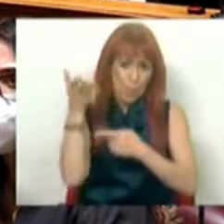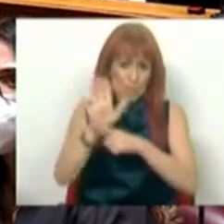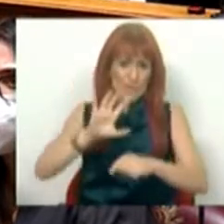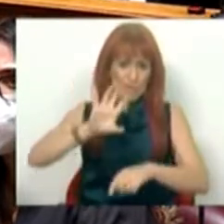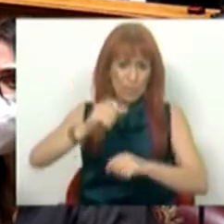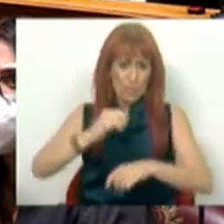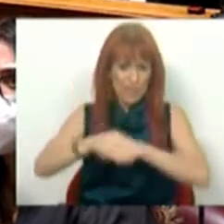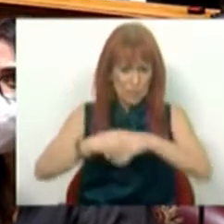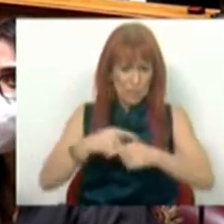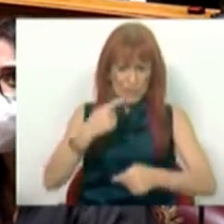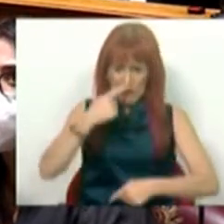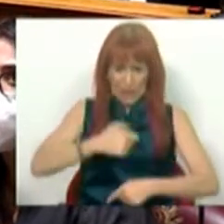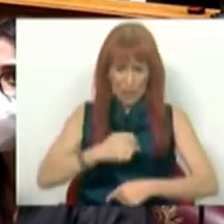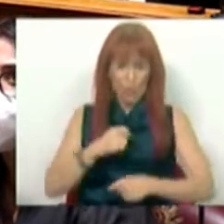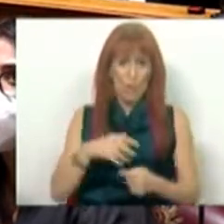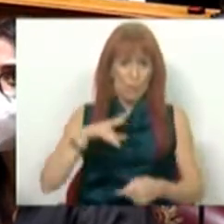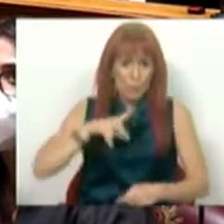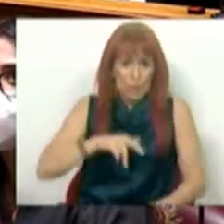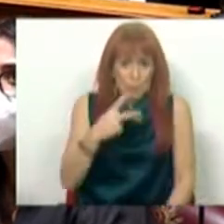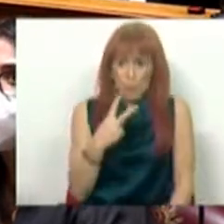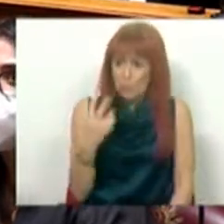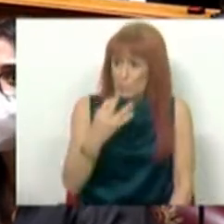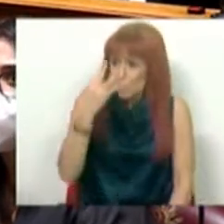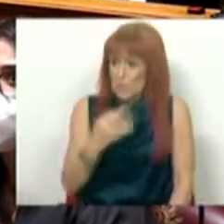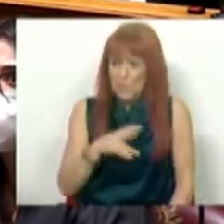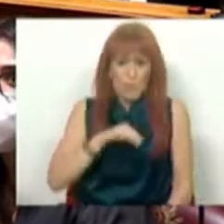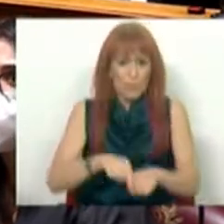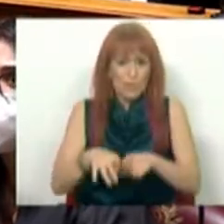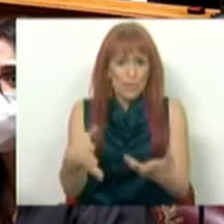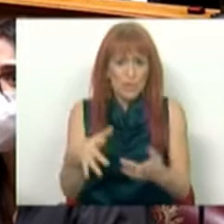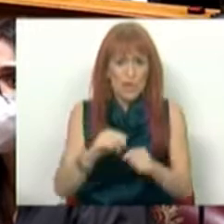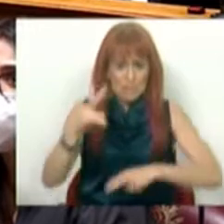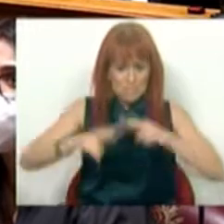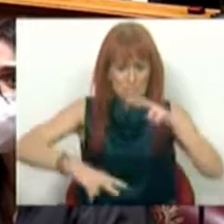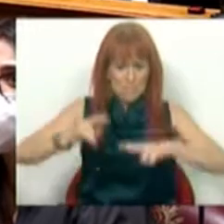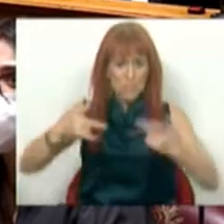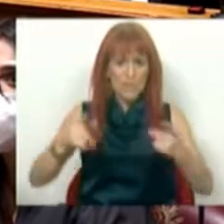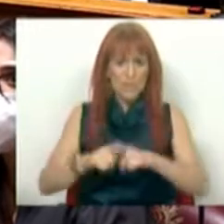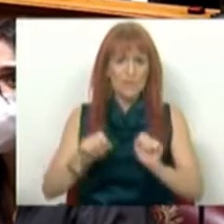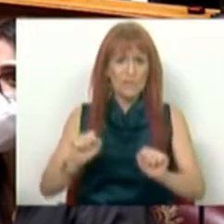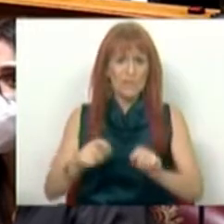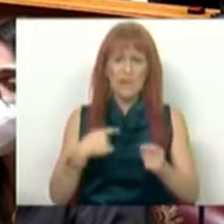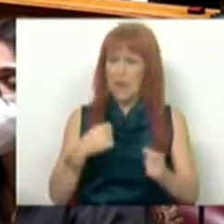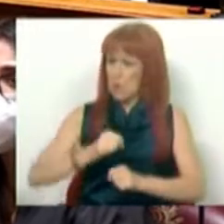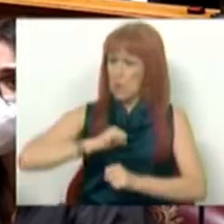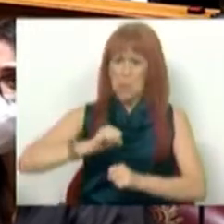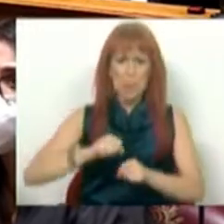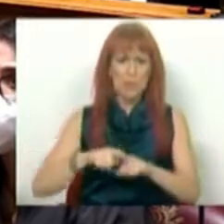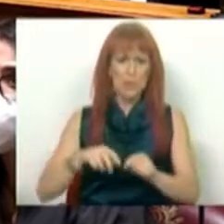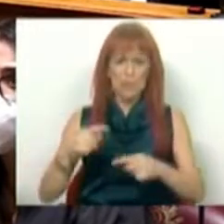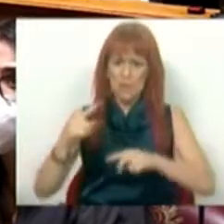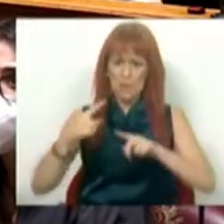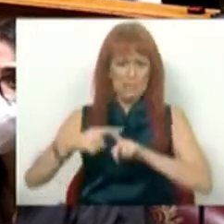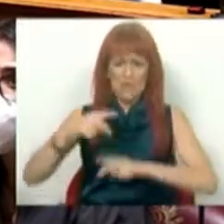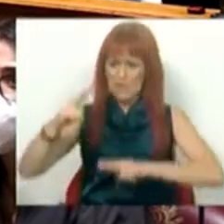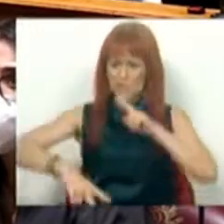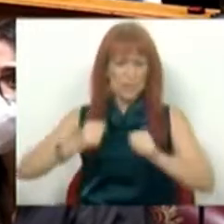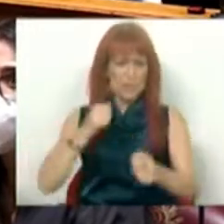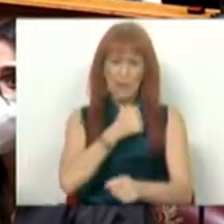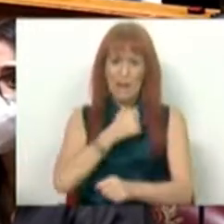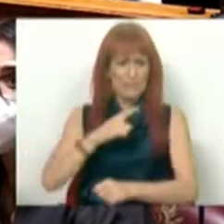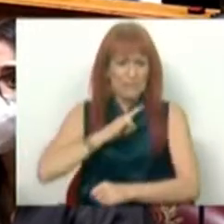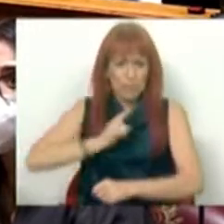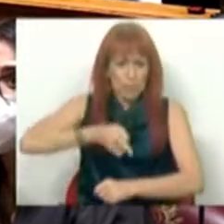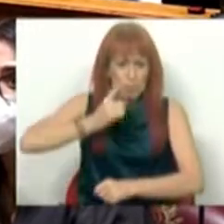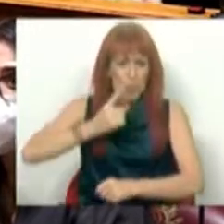errados? Portugal tem 2%, Sr. Deputado. Do ponto de vista fiscal, nada temos contra os benefícios fiscais para a habitação